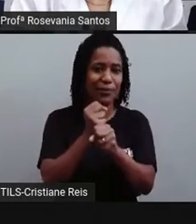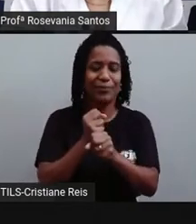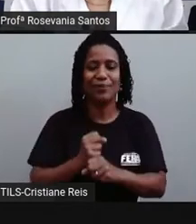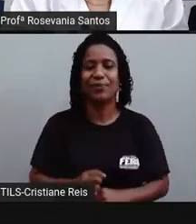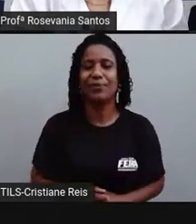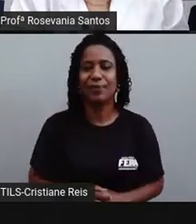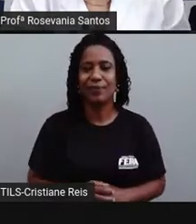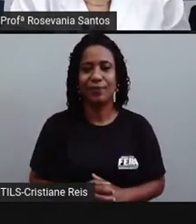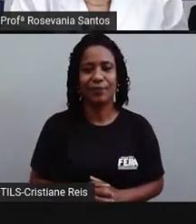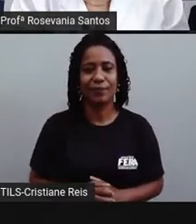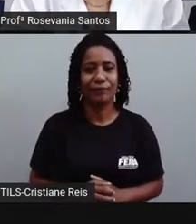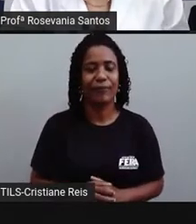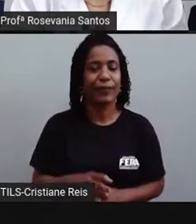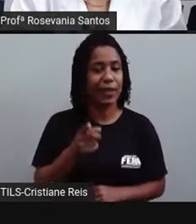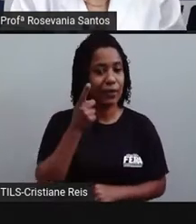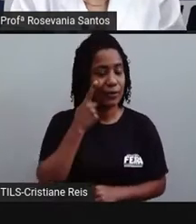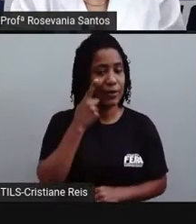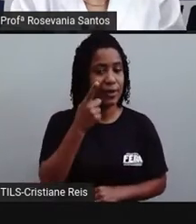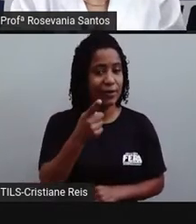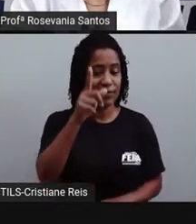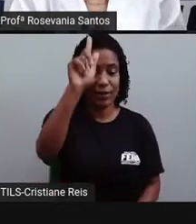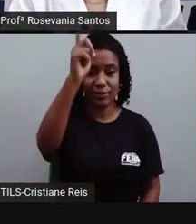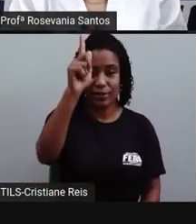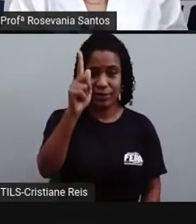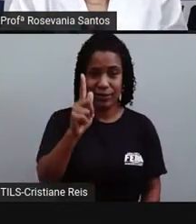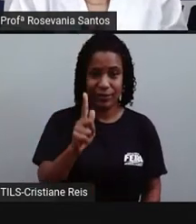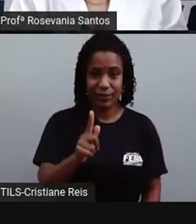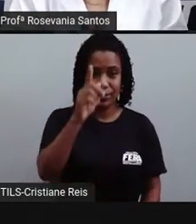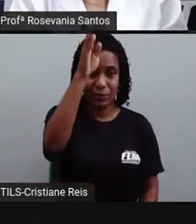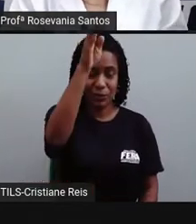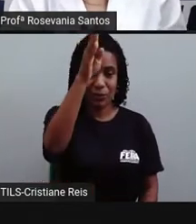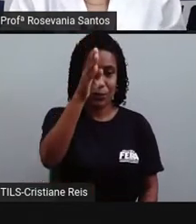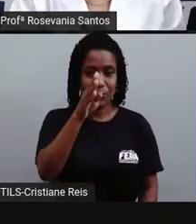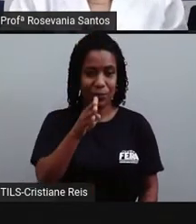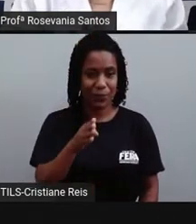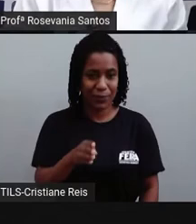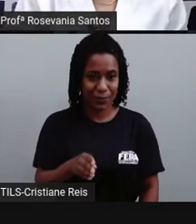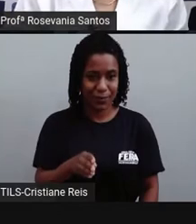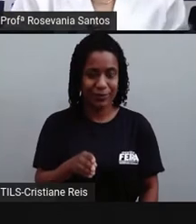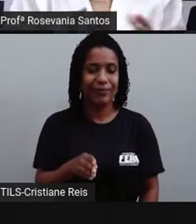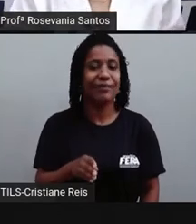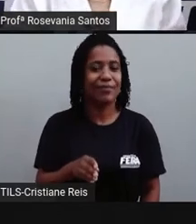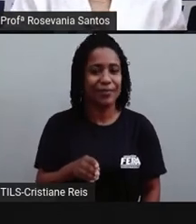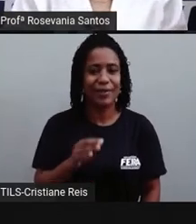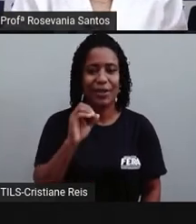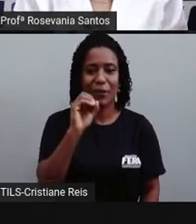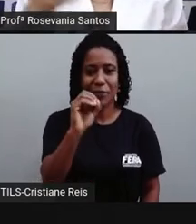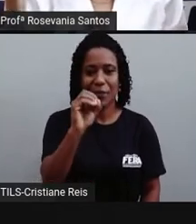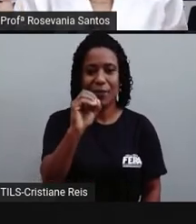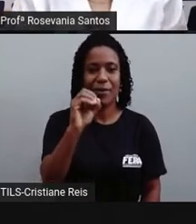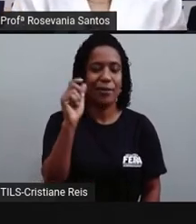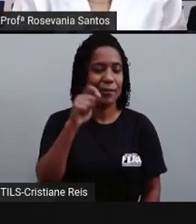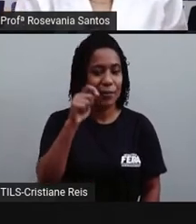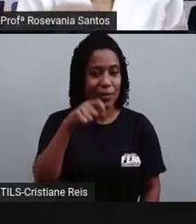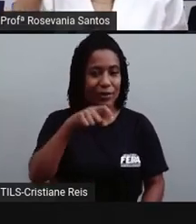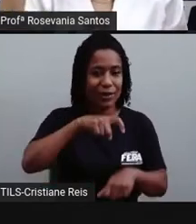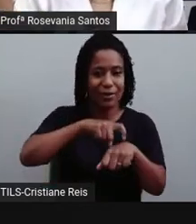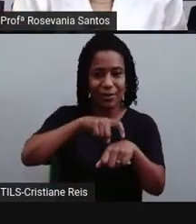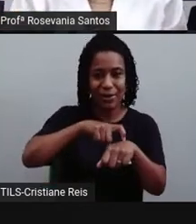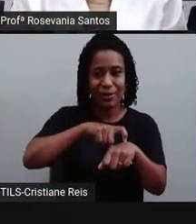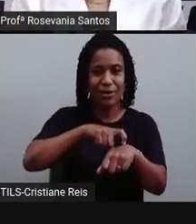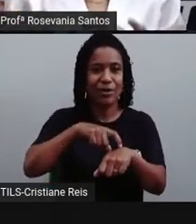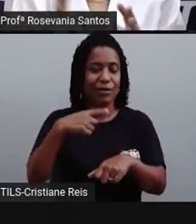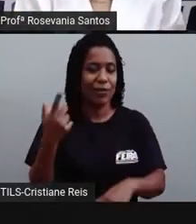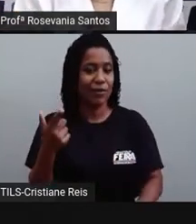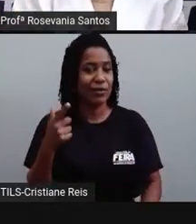Aí, você tem esse meridiano zero, né? A partir dele, as horas, quando você caminha para o oeste,